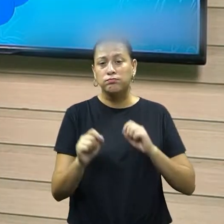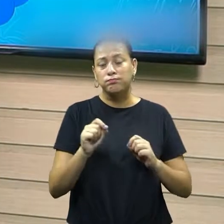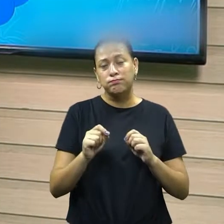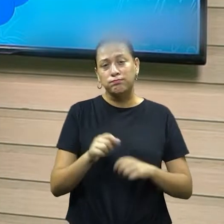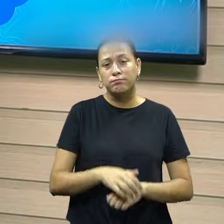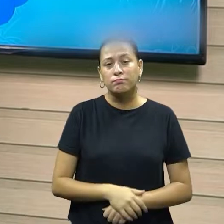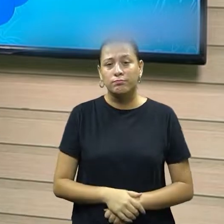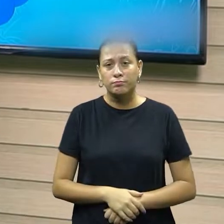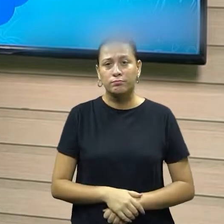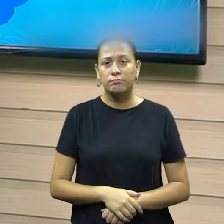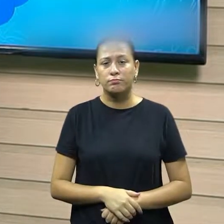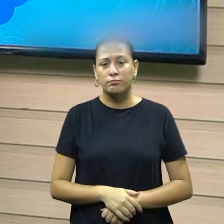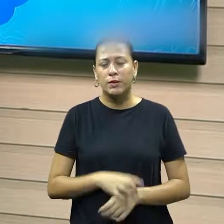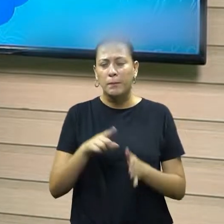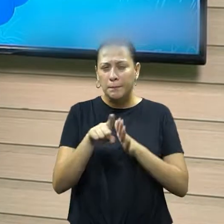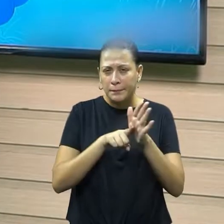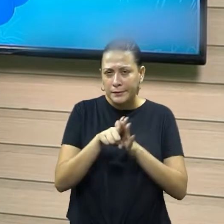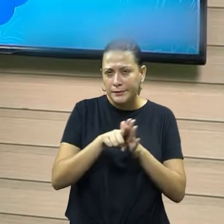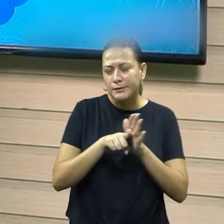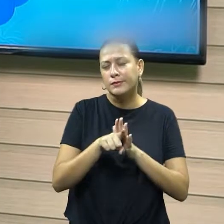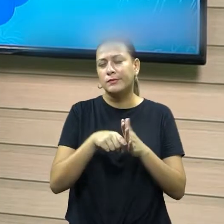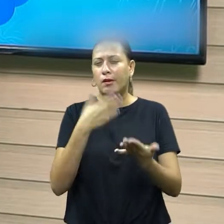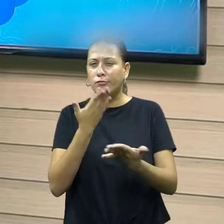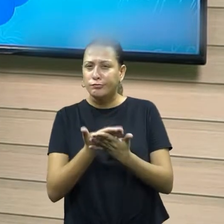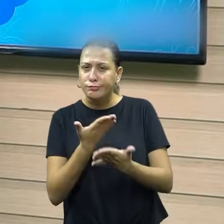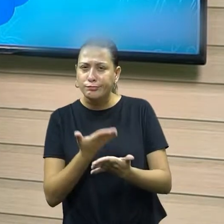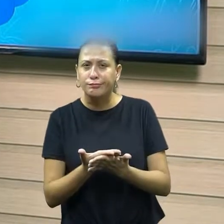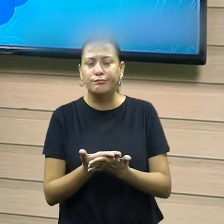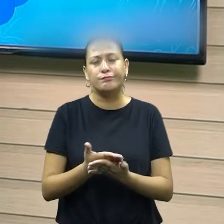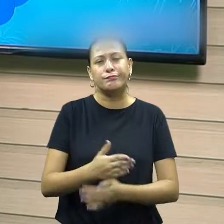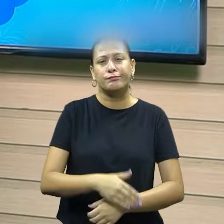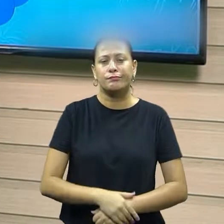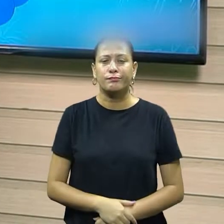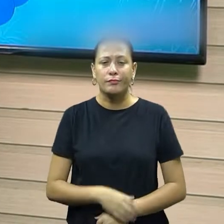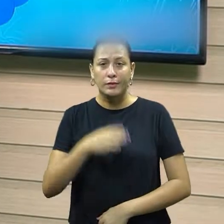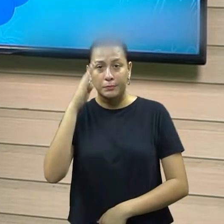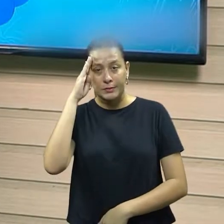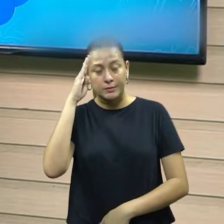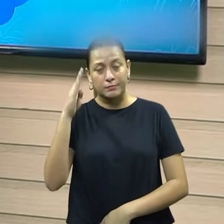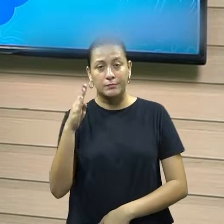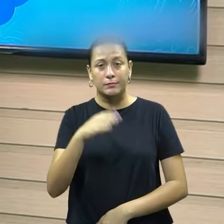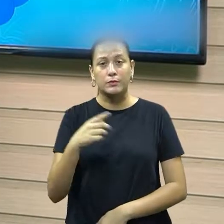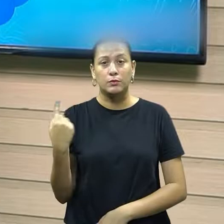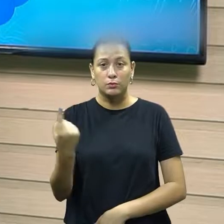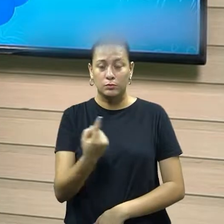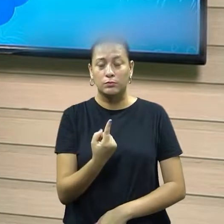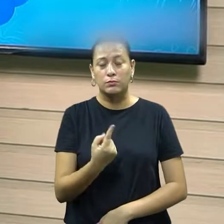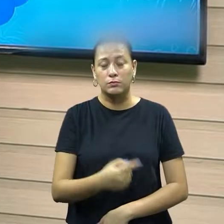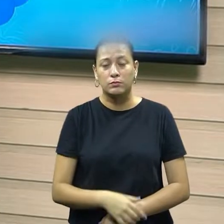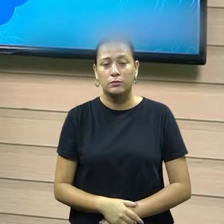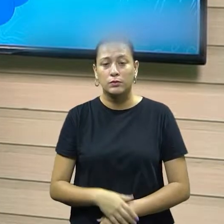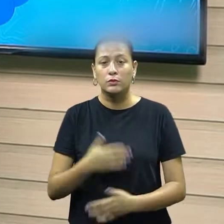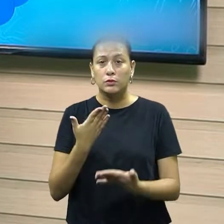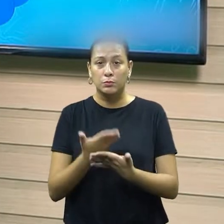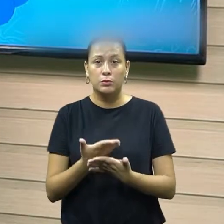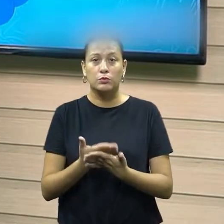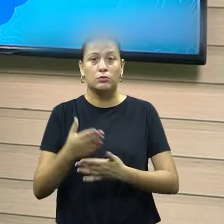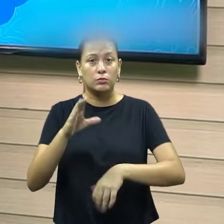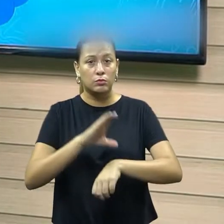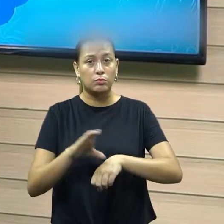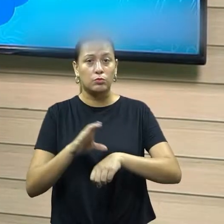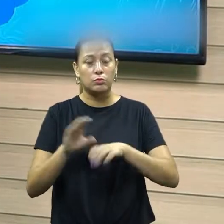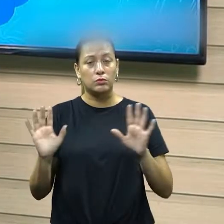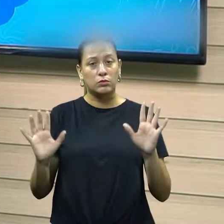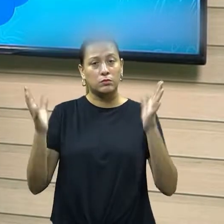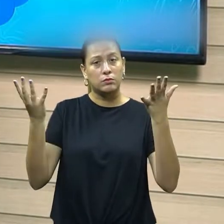a gente busque, né, mais conhecimento em relação a isso, principalmente quando a gente está à frente, né, de um curso como é a questão de